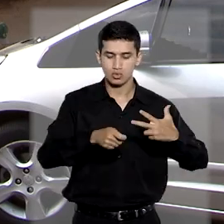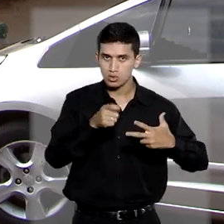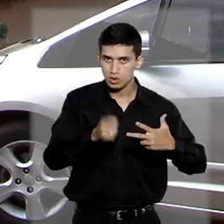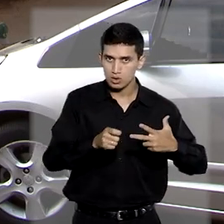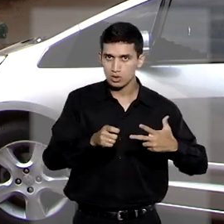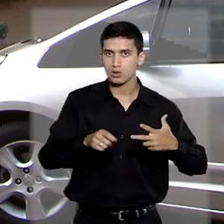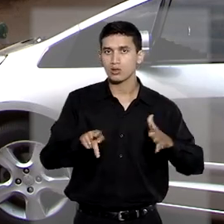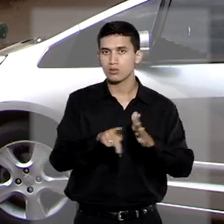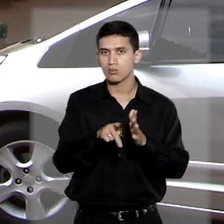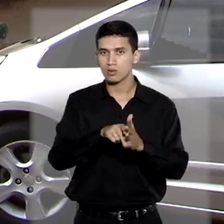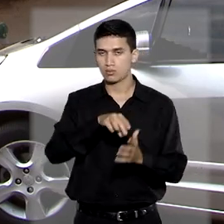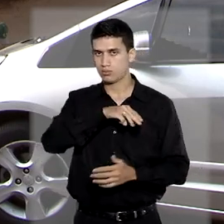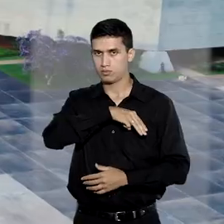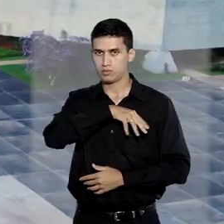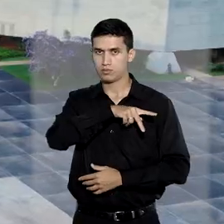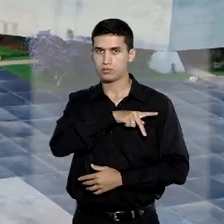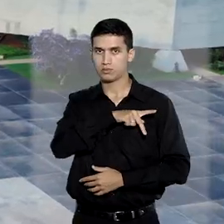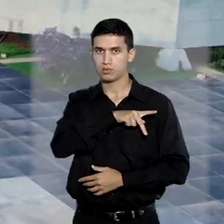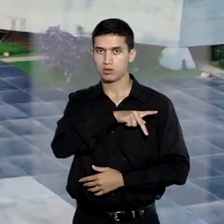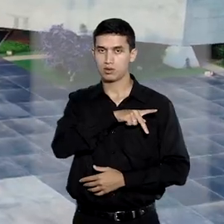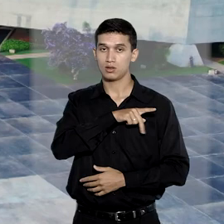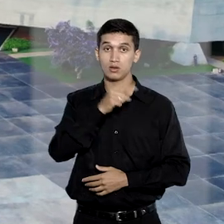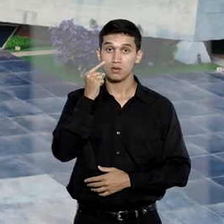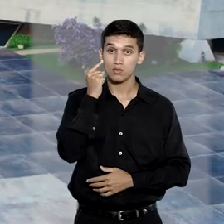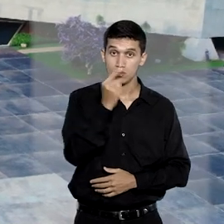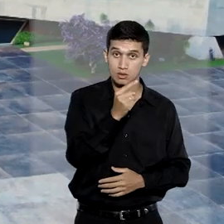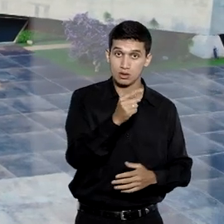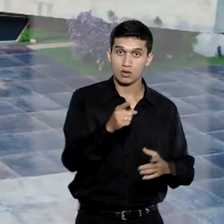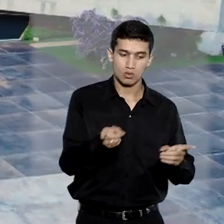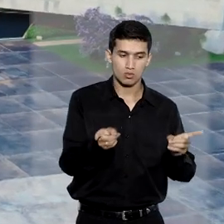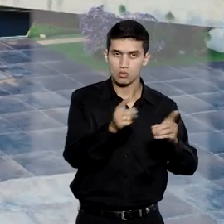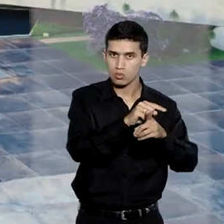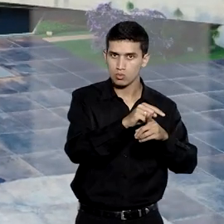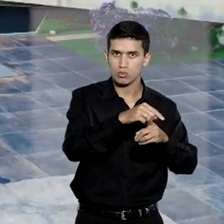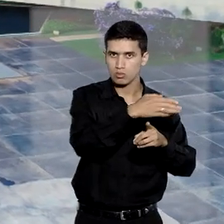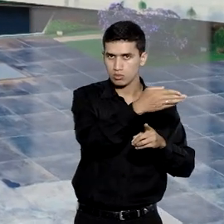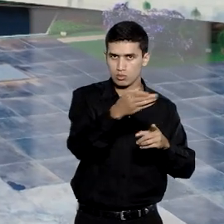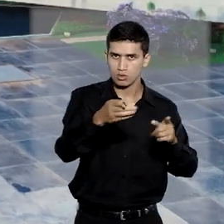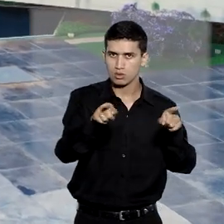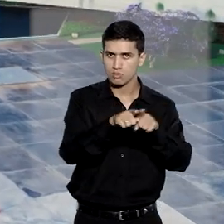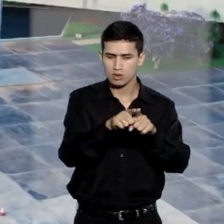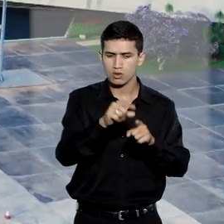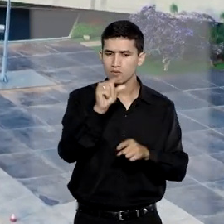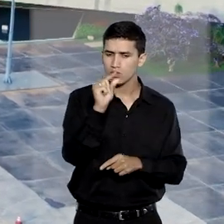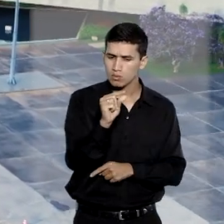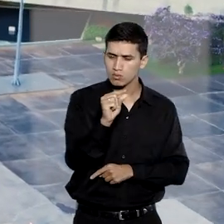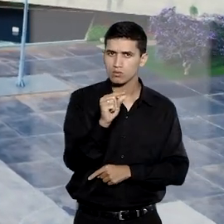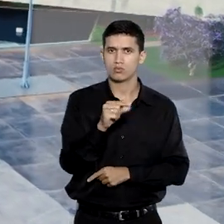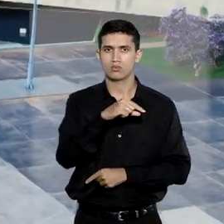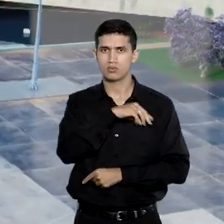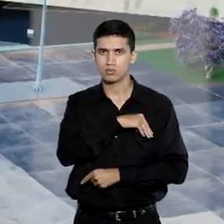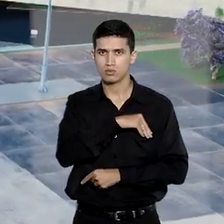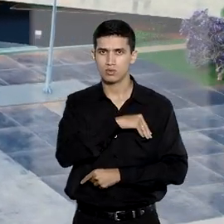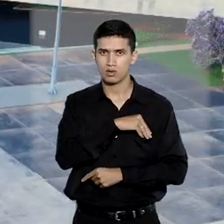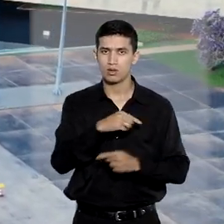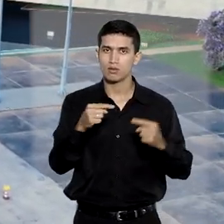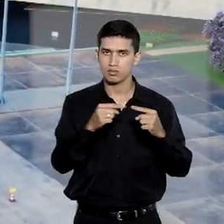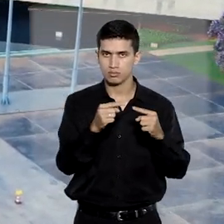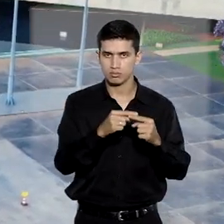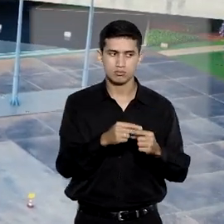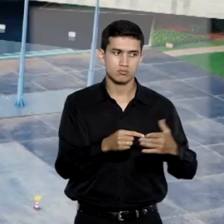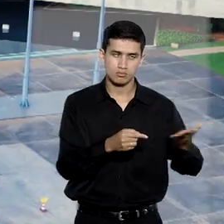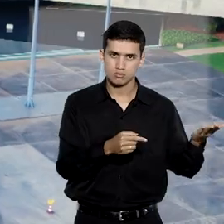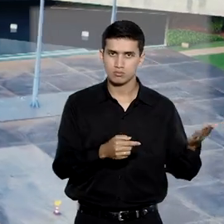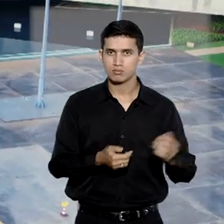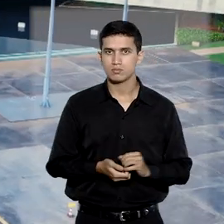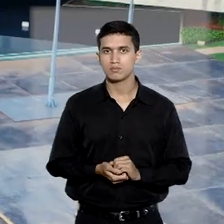Ministério Público. A liminar também ordenou o bloqueio dos precatórios e das requisições de pequeno valor relacionados